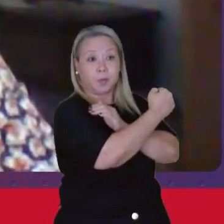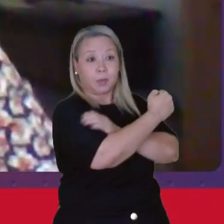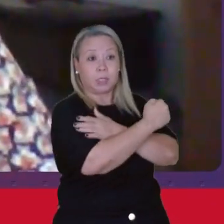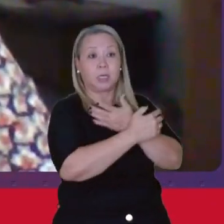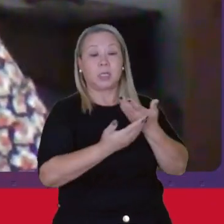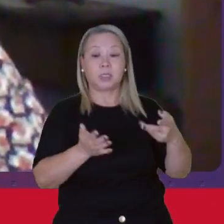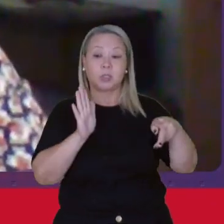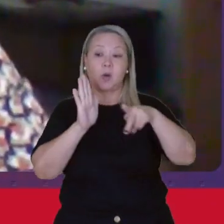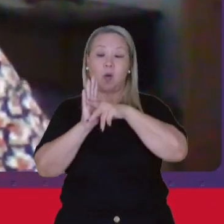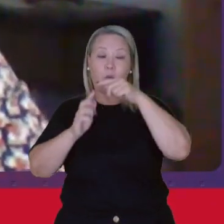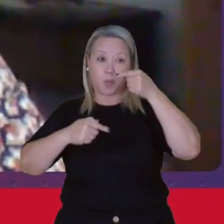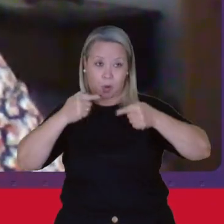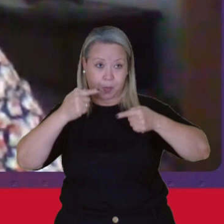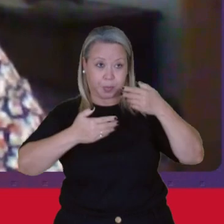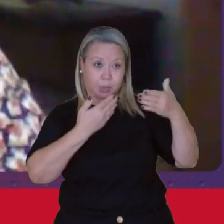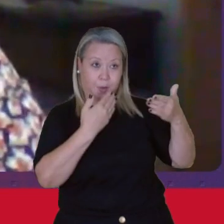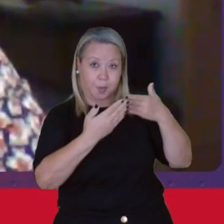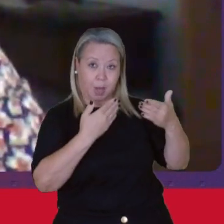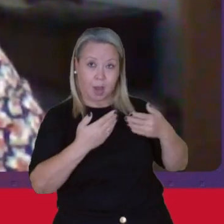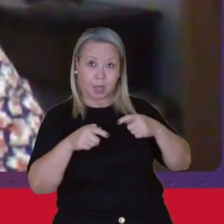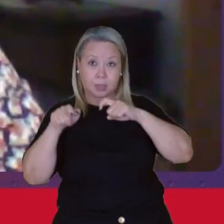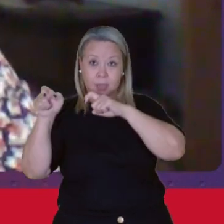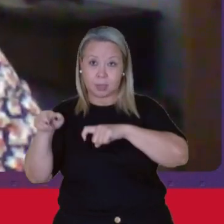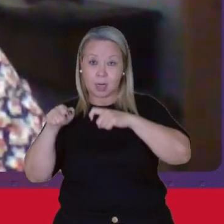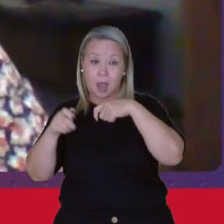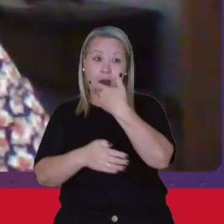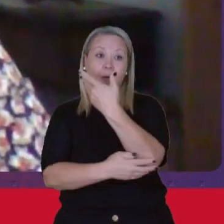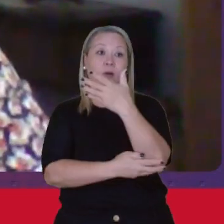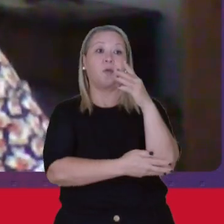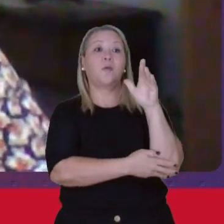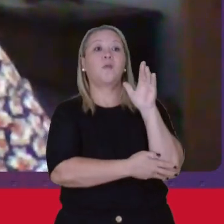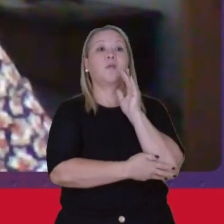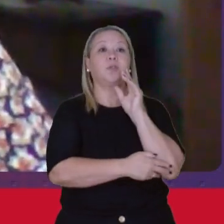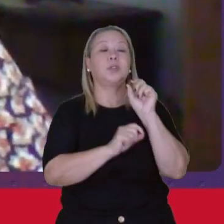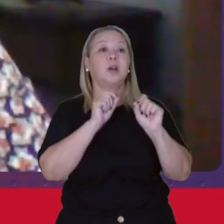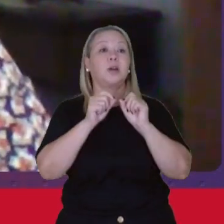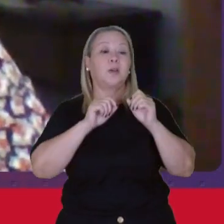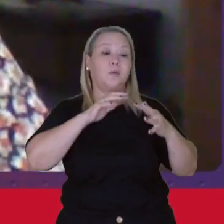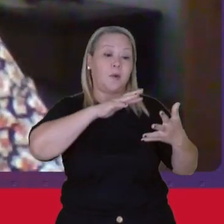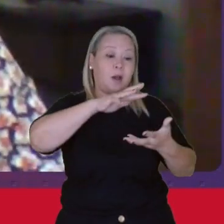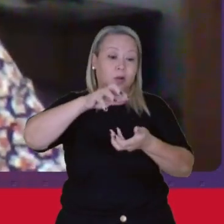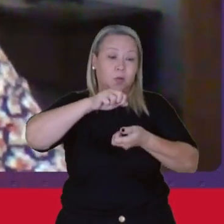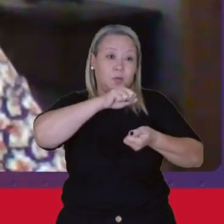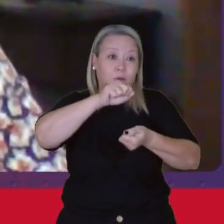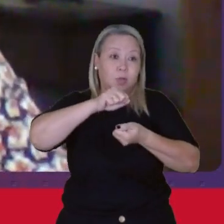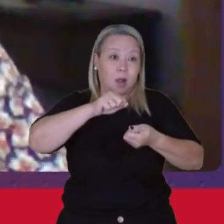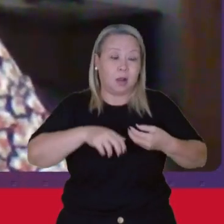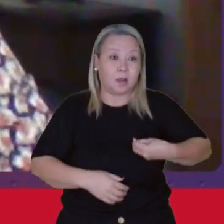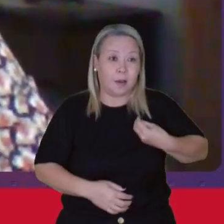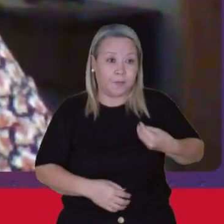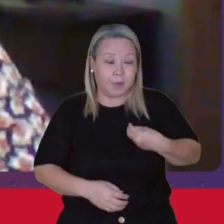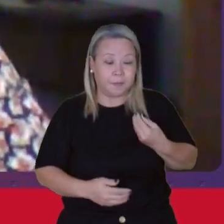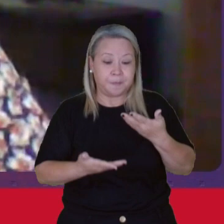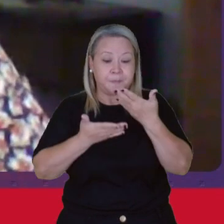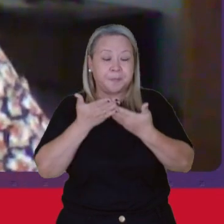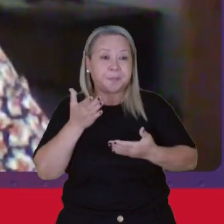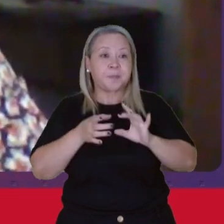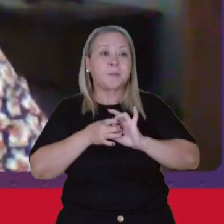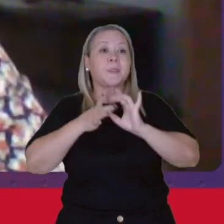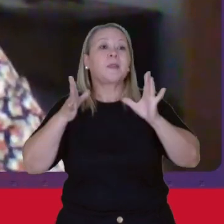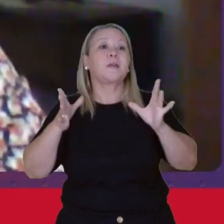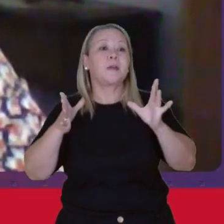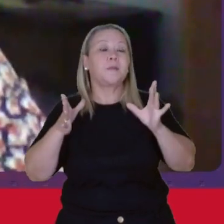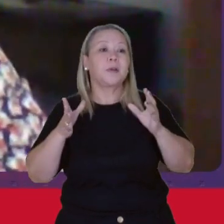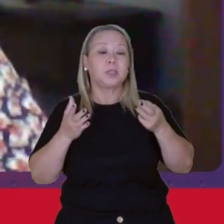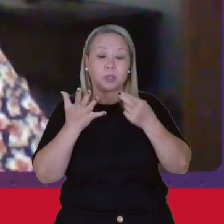próprio debate Da agroecologia Por exemplo Que coloca A sustentabilidade Da vida Que permite Que os